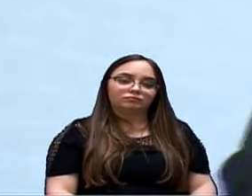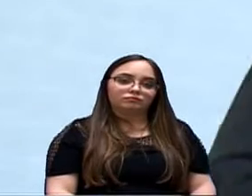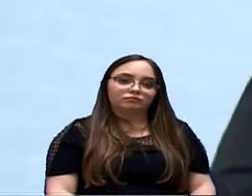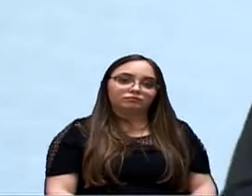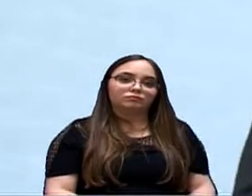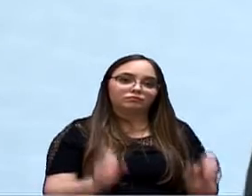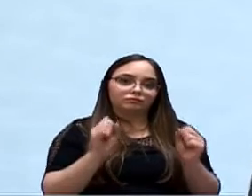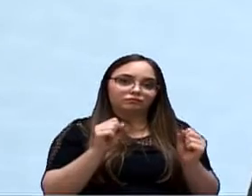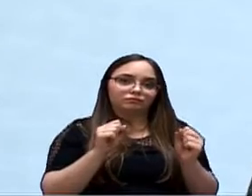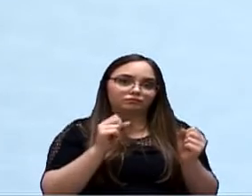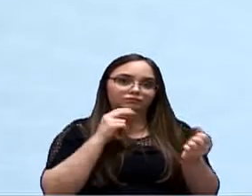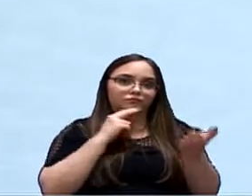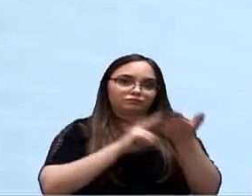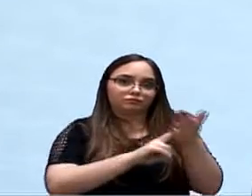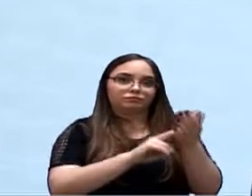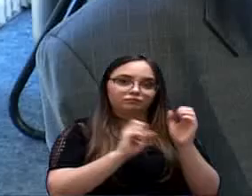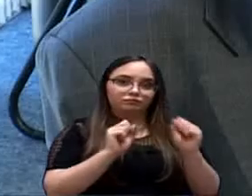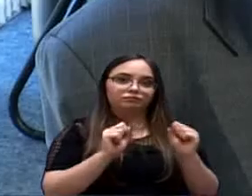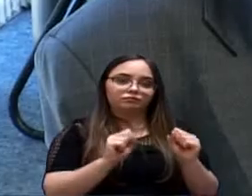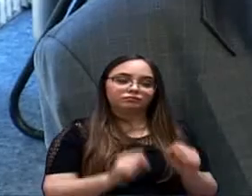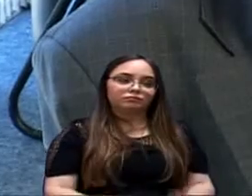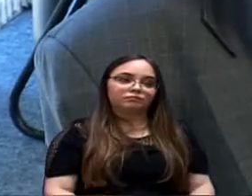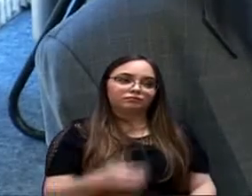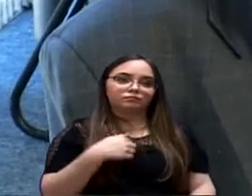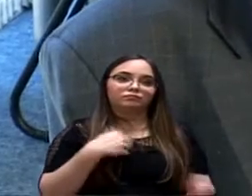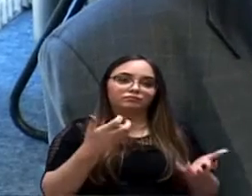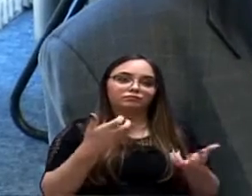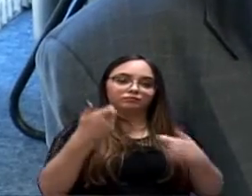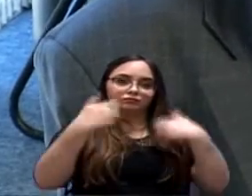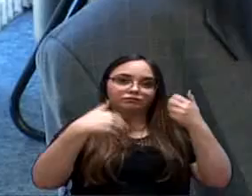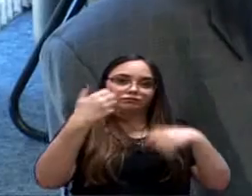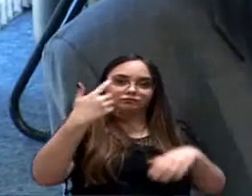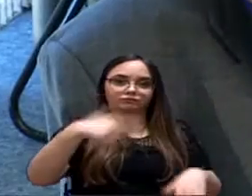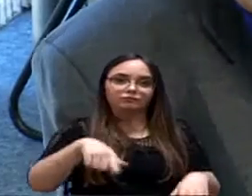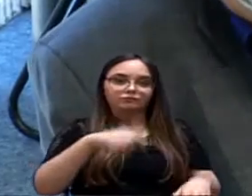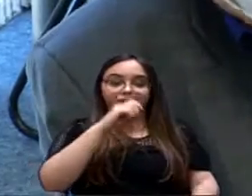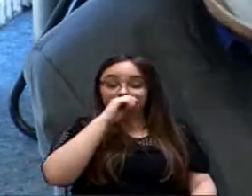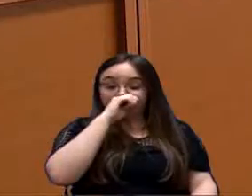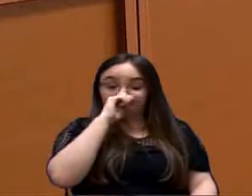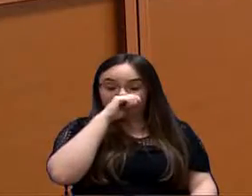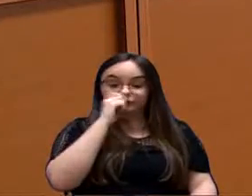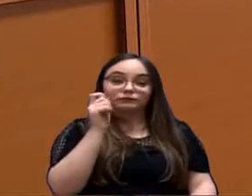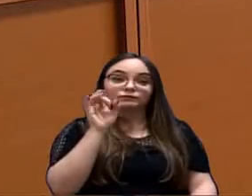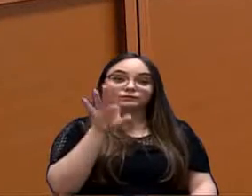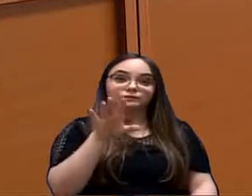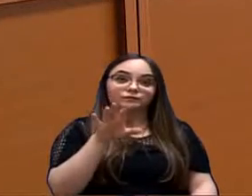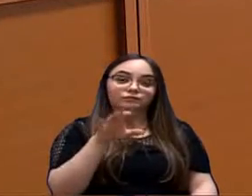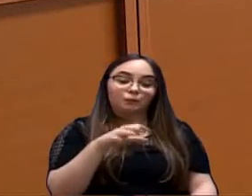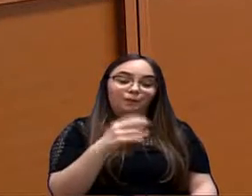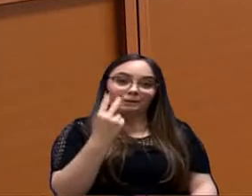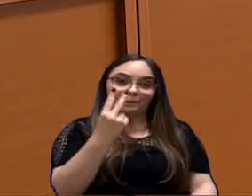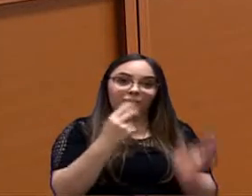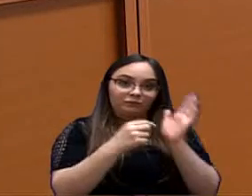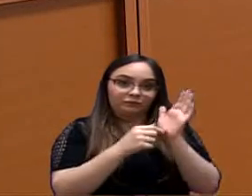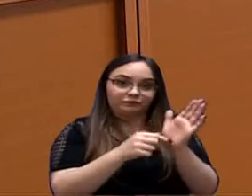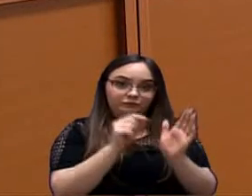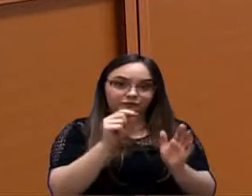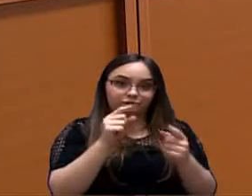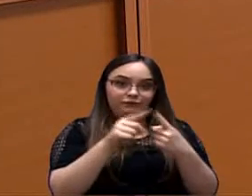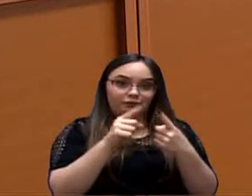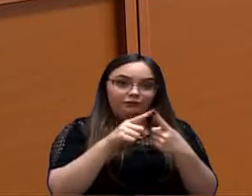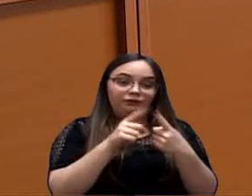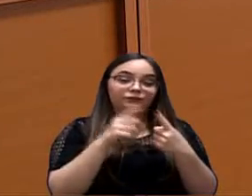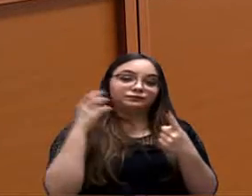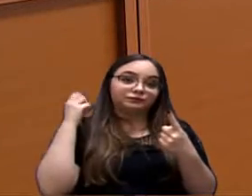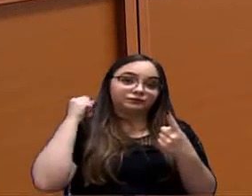encaminhar, senhor presidente? É, você então, eu vou colocar... Eu quero fazer uso da palavra ainda. Não, eu estou respeitando, eu só estou... eu vou fazer duas propostas. A proposta da